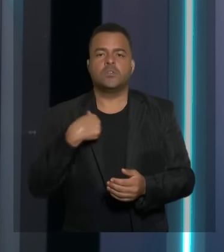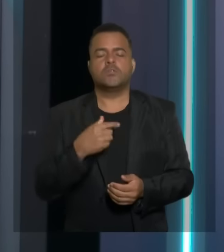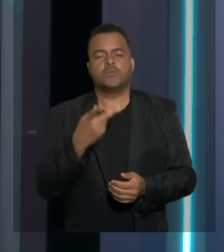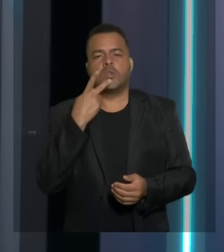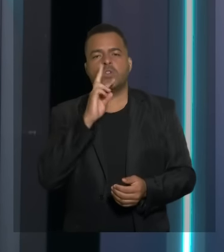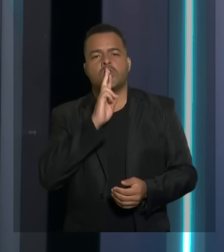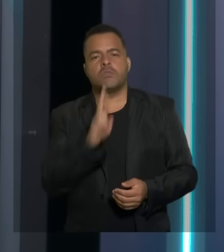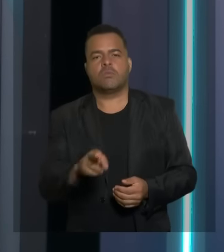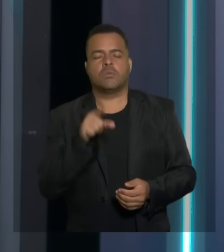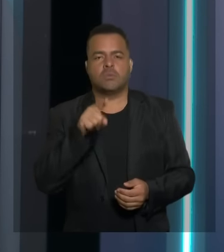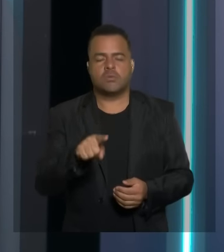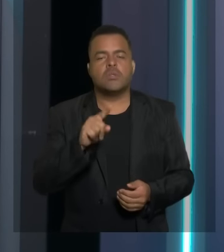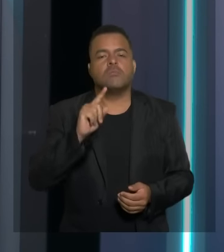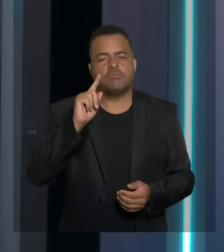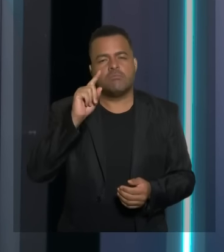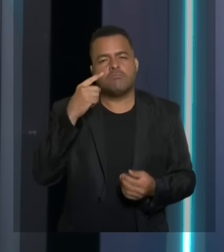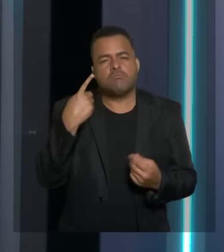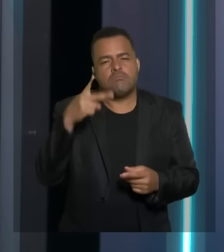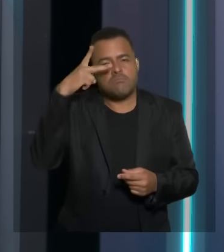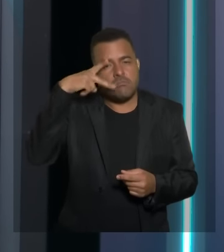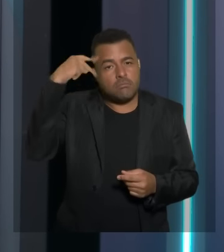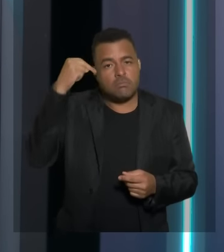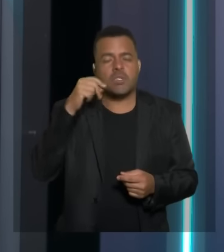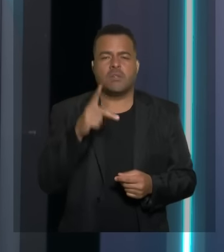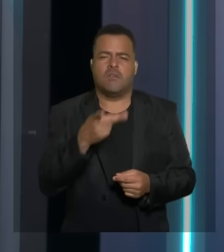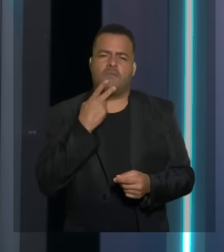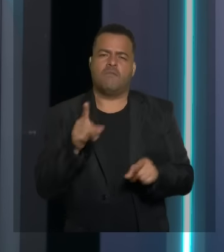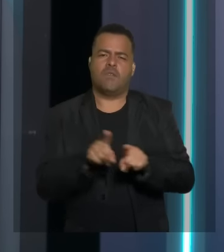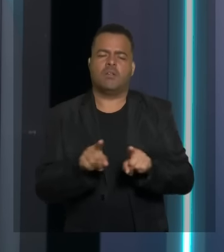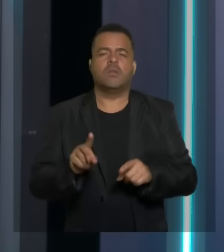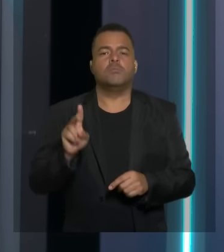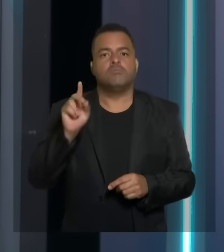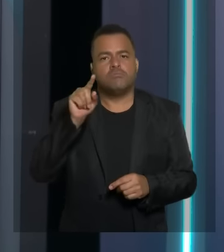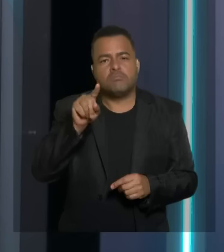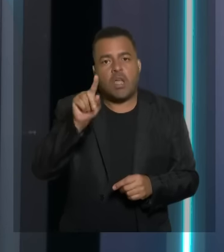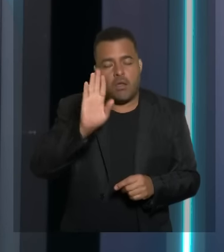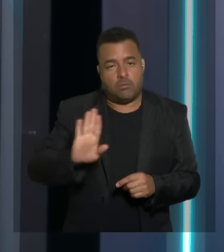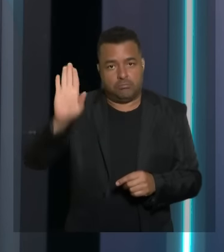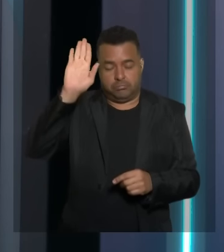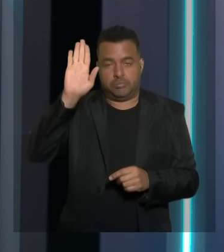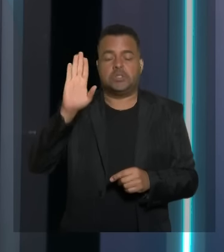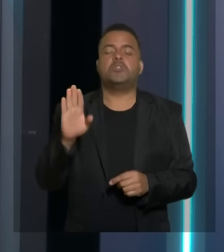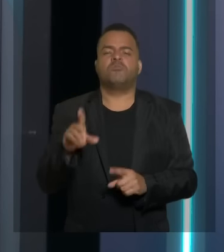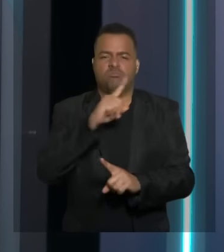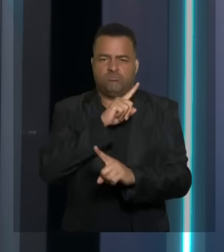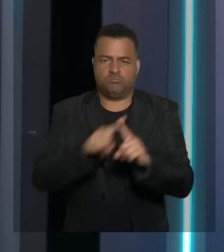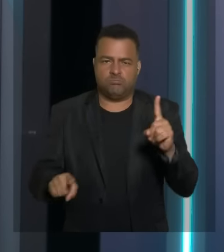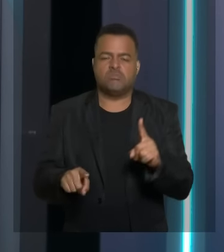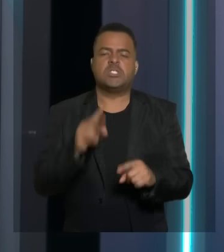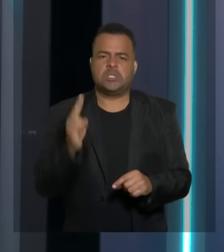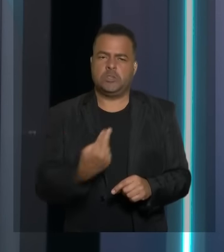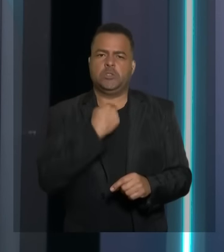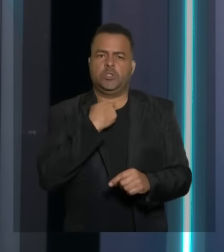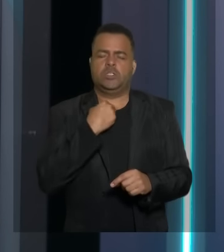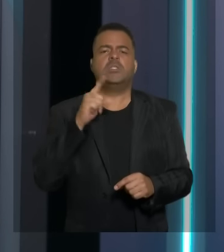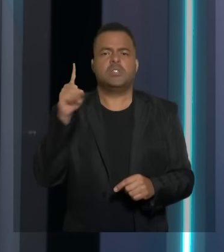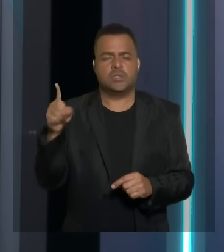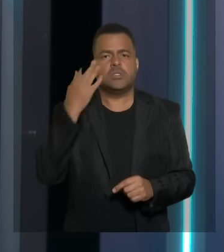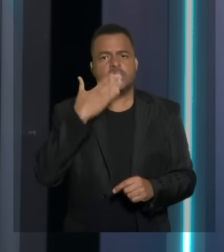Lemos a respeito da inexigibilidade eu citei e repito que ela é